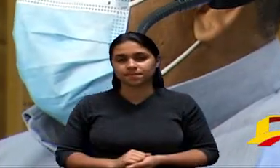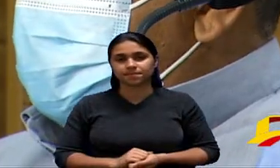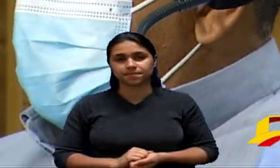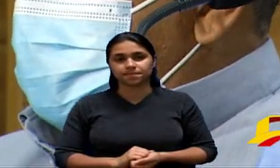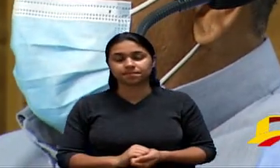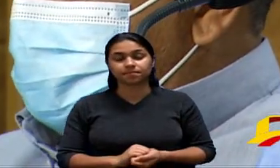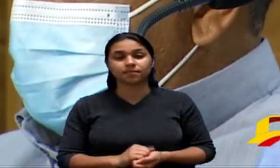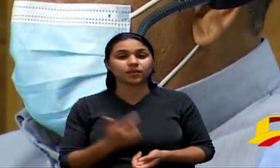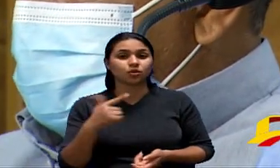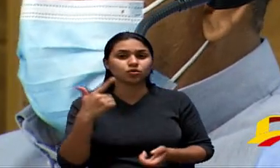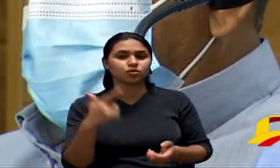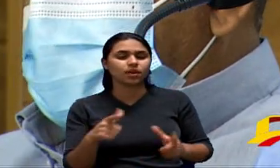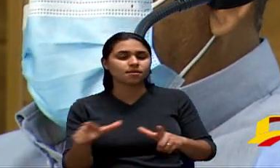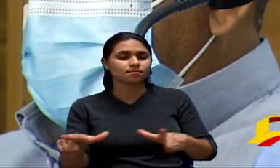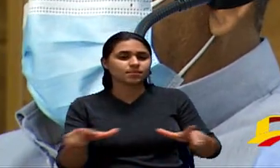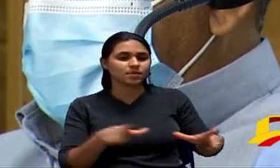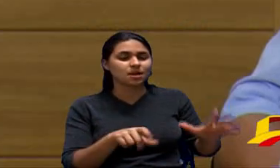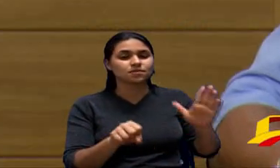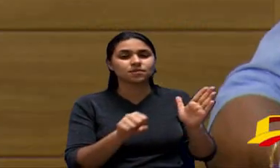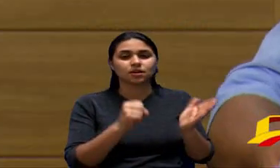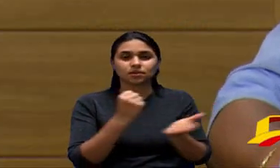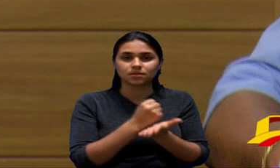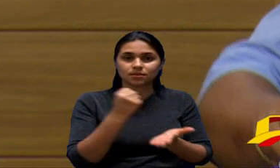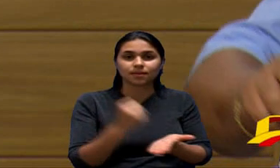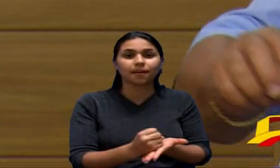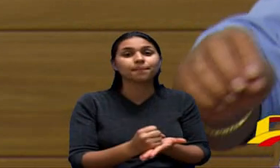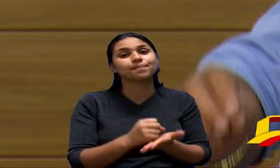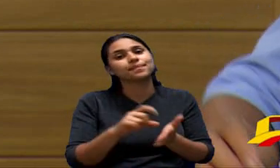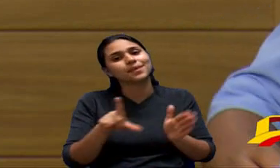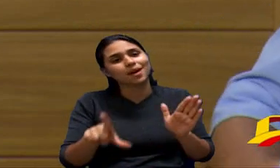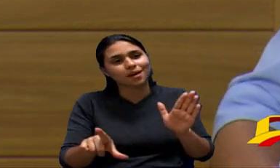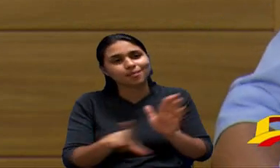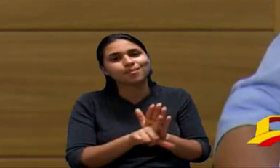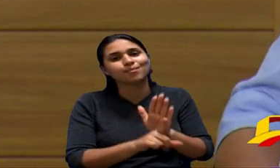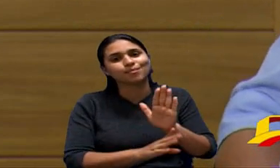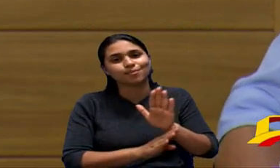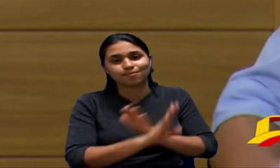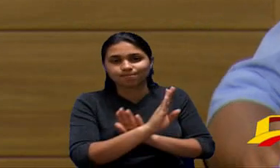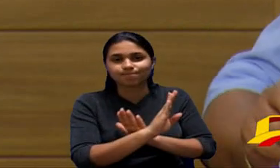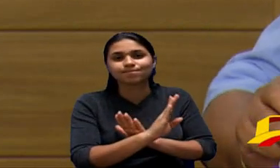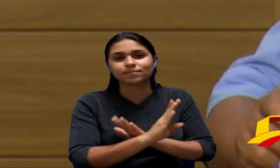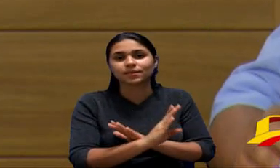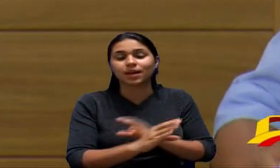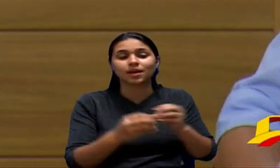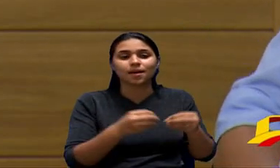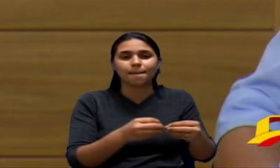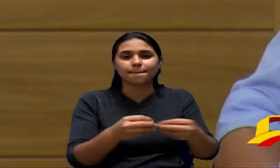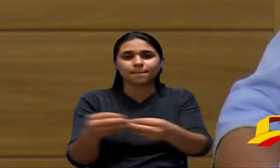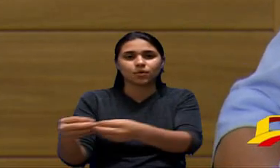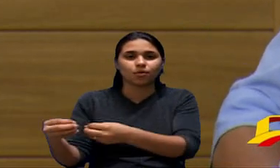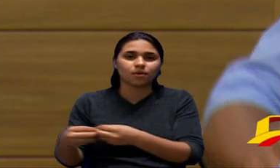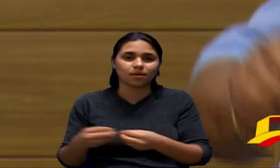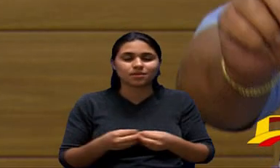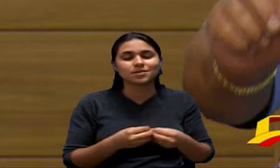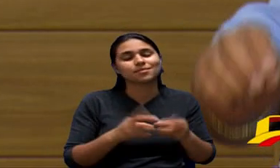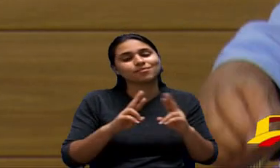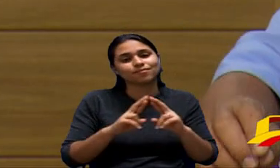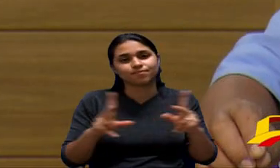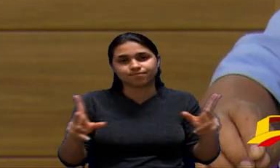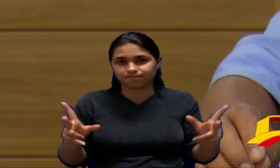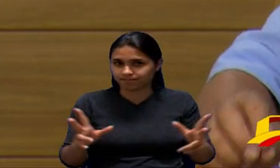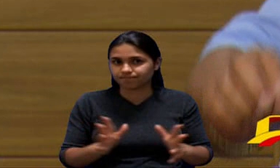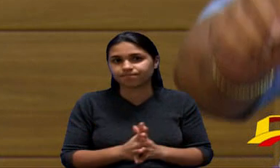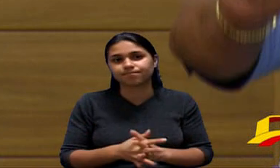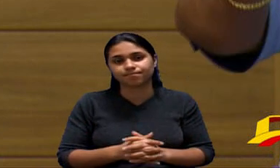sem a certificação começam a ser aprovadas essas leis em municípios diferentes vai chegar nas